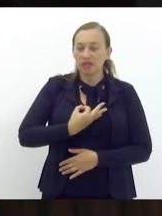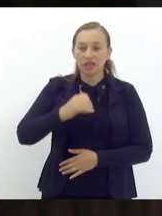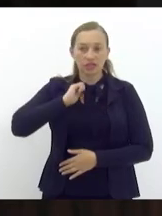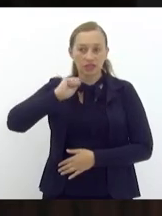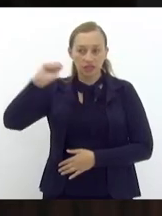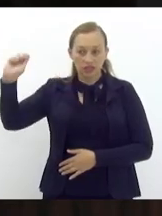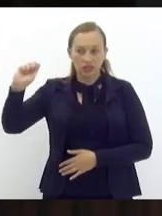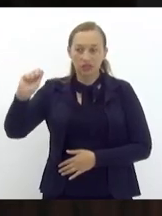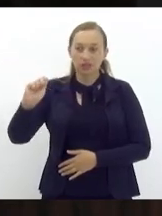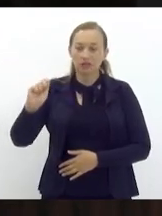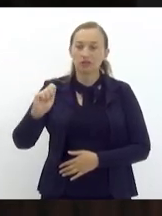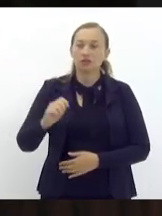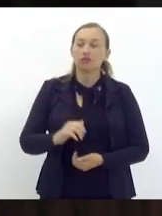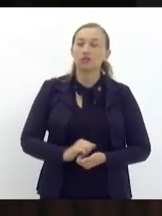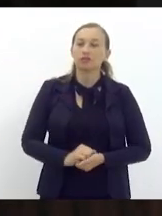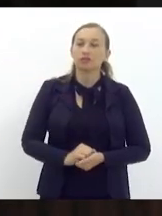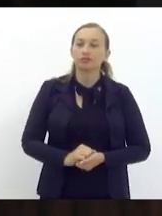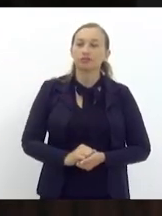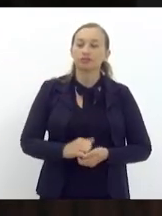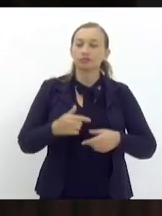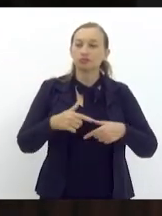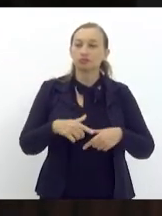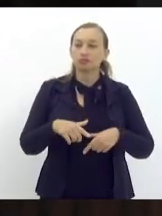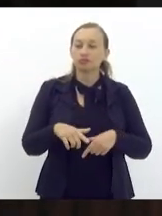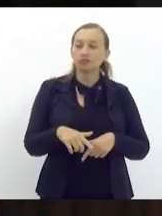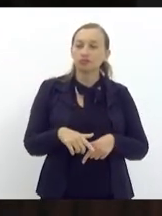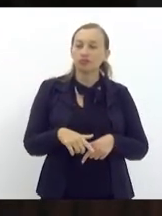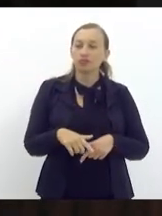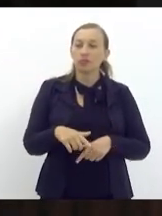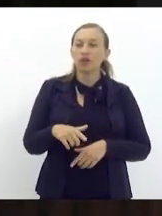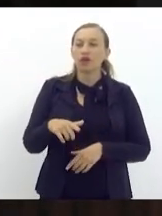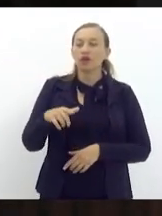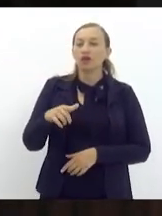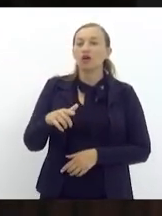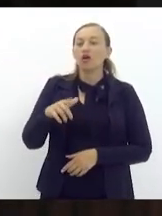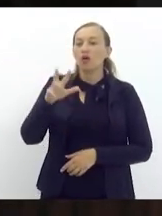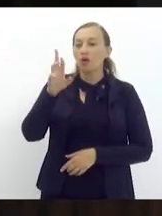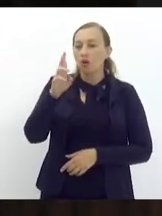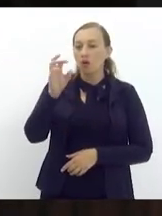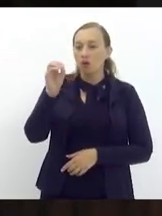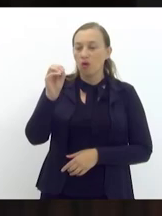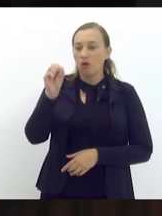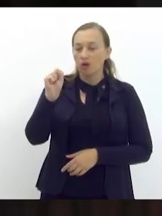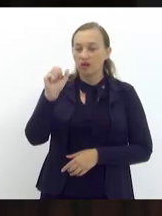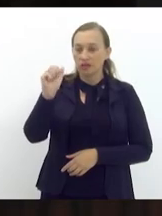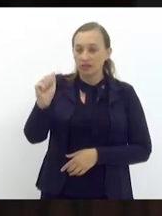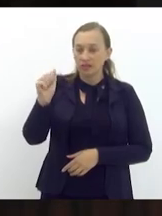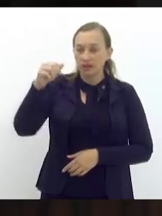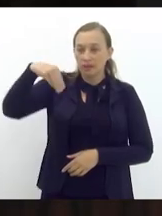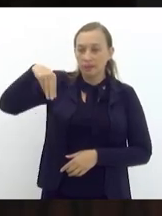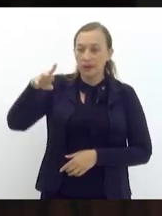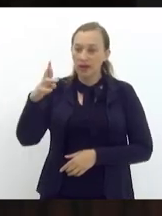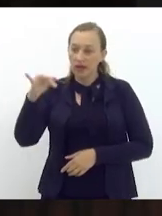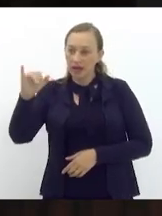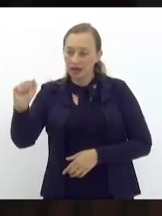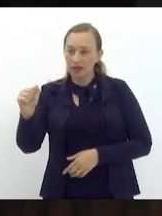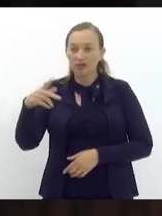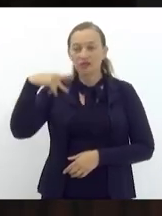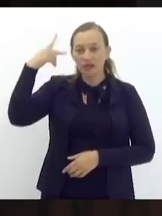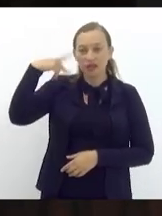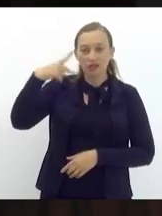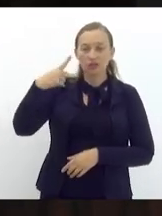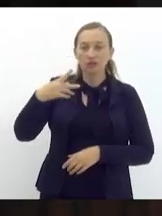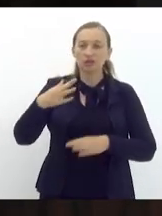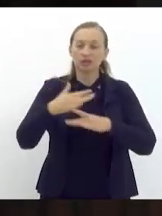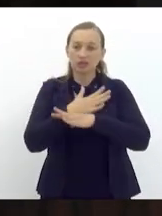e o respectivo diploma à senhora Rosa Maria Orlando Fernandes, vereadora da cidade